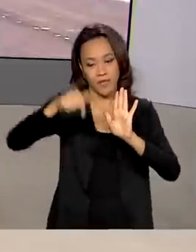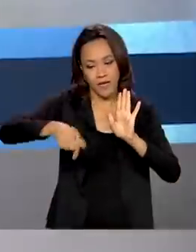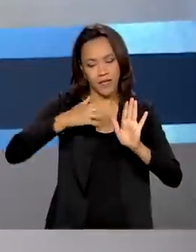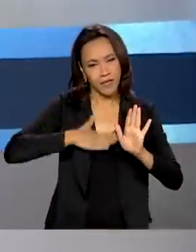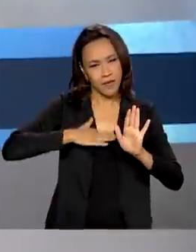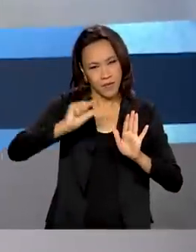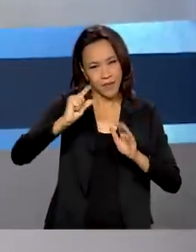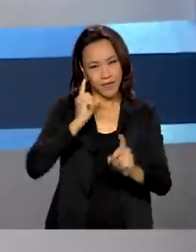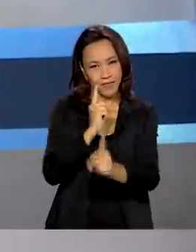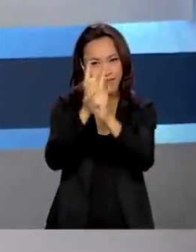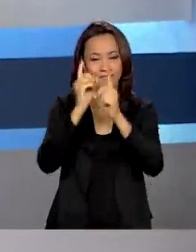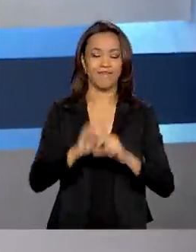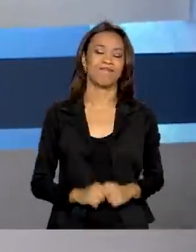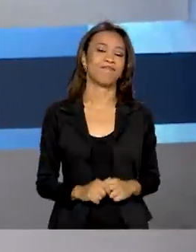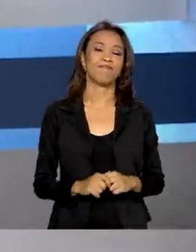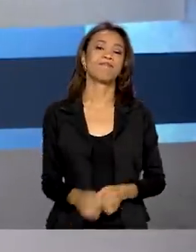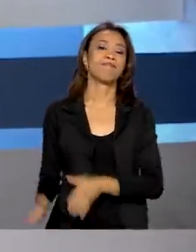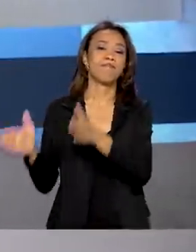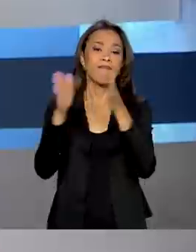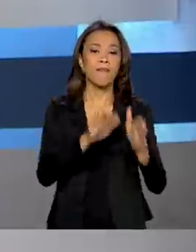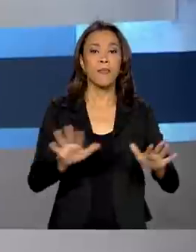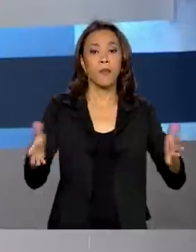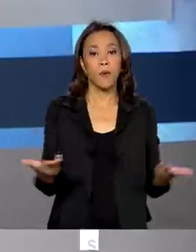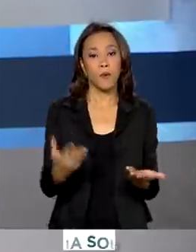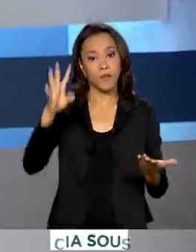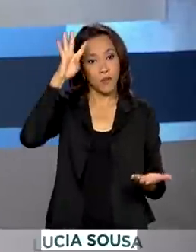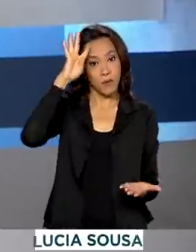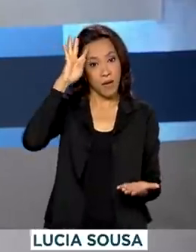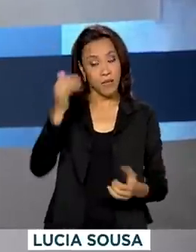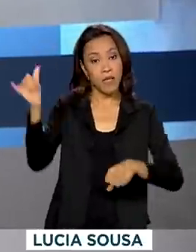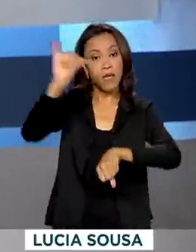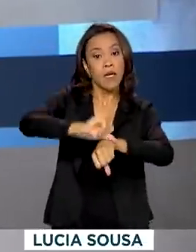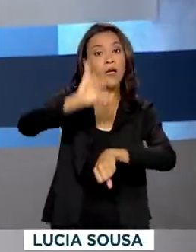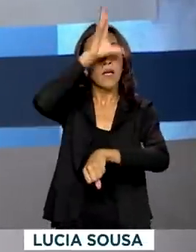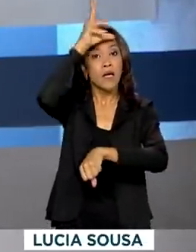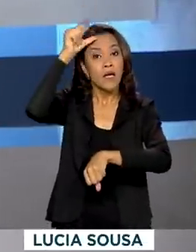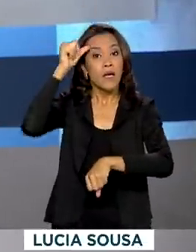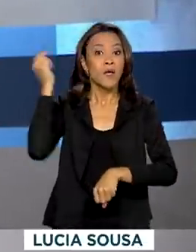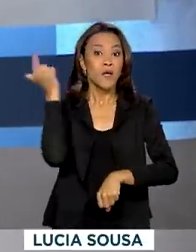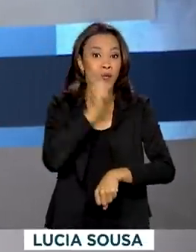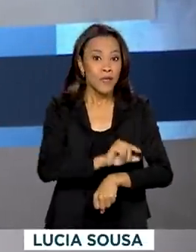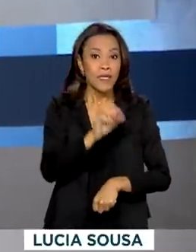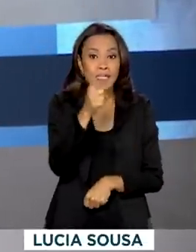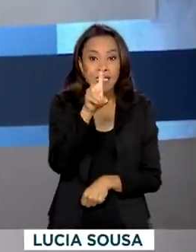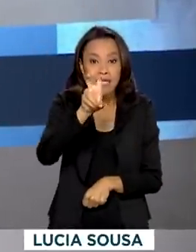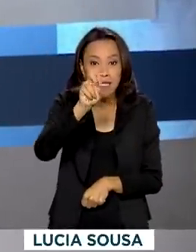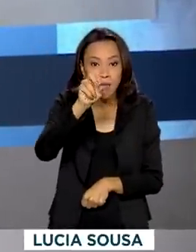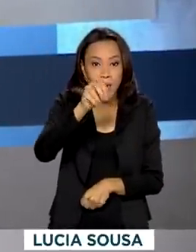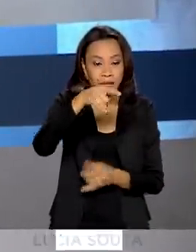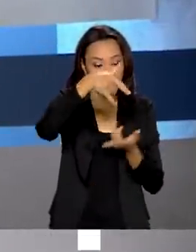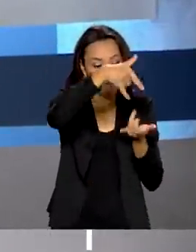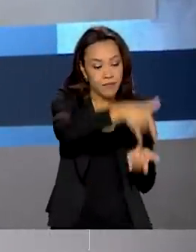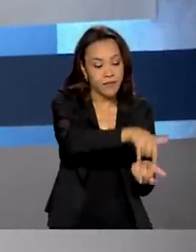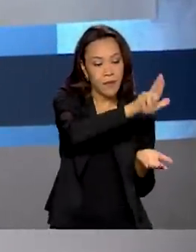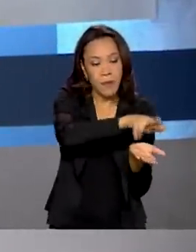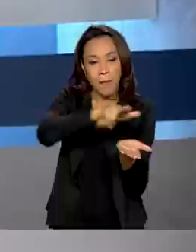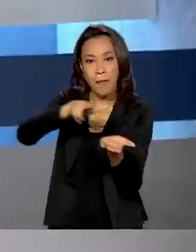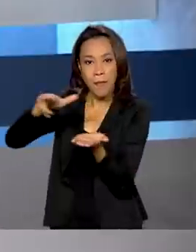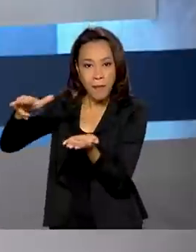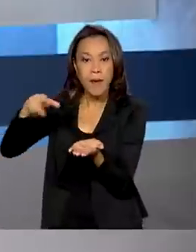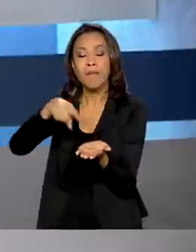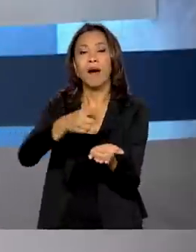Já, já a gente se encontra. E nesta quarta-feira, Manaus ganhou mais 50 leitos para ajudar no tratamento de pessoas com a Covid-19.